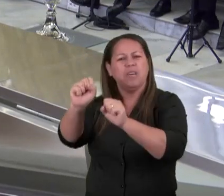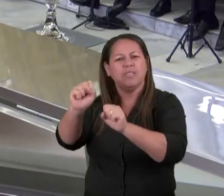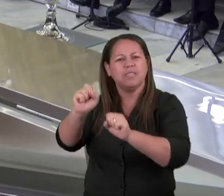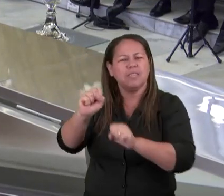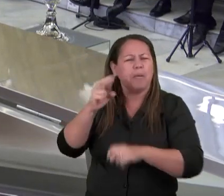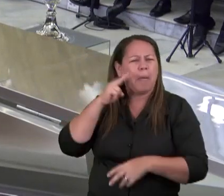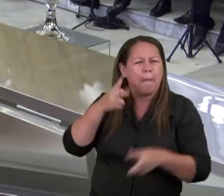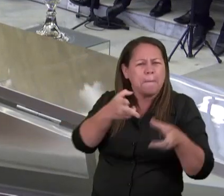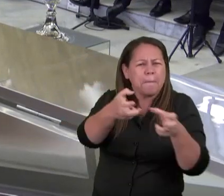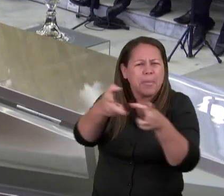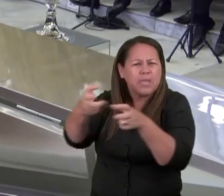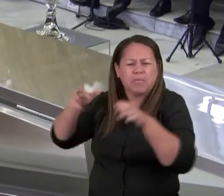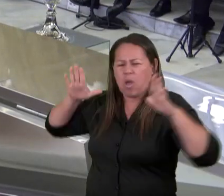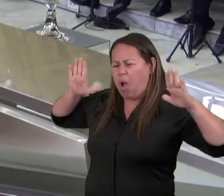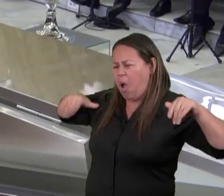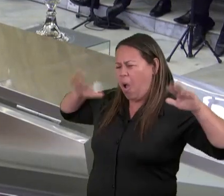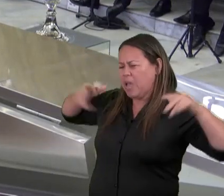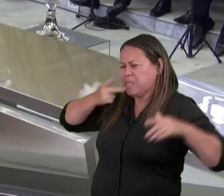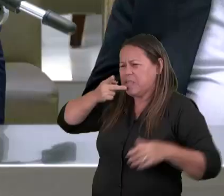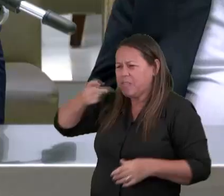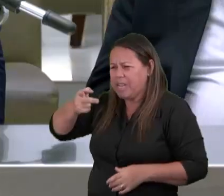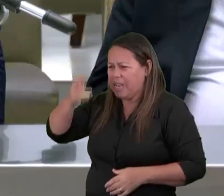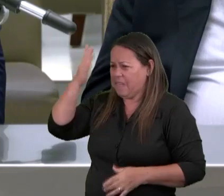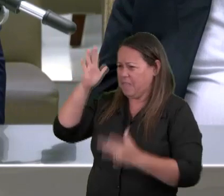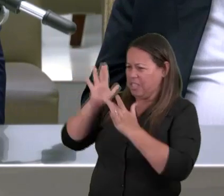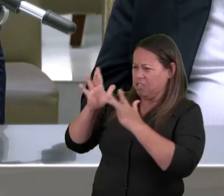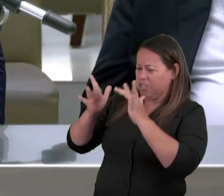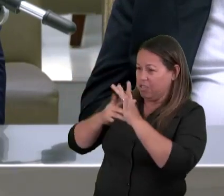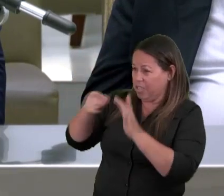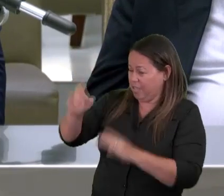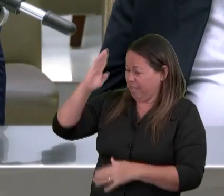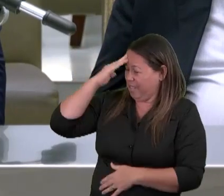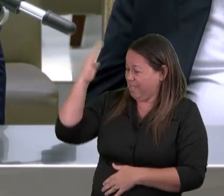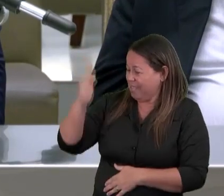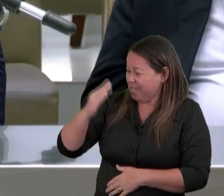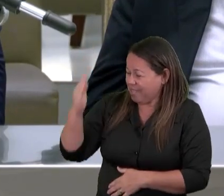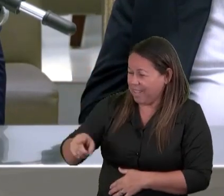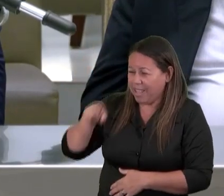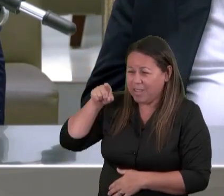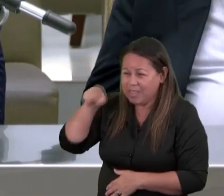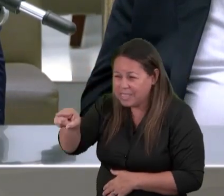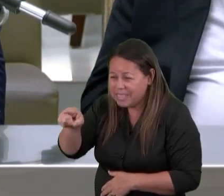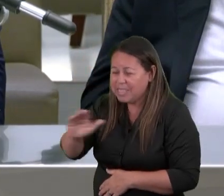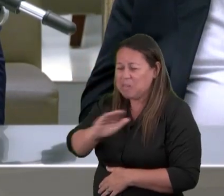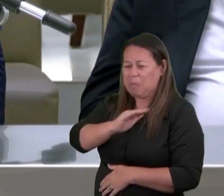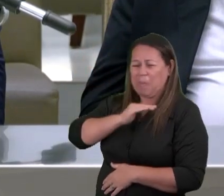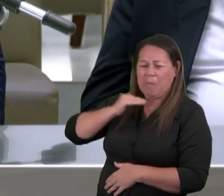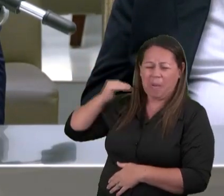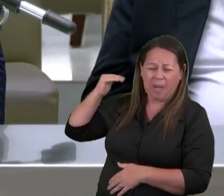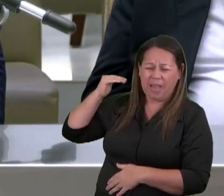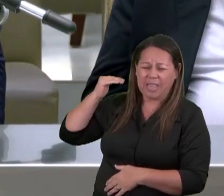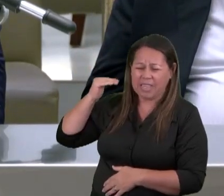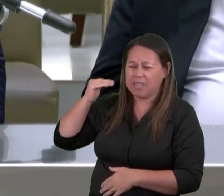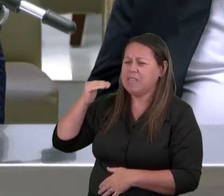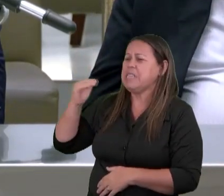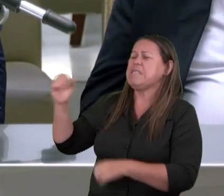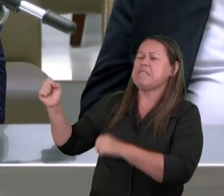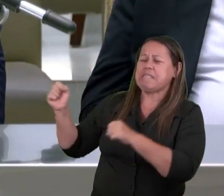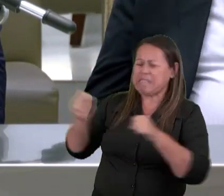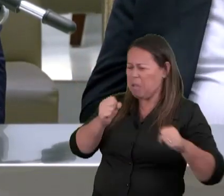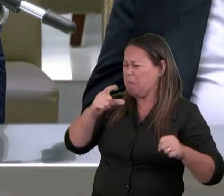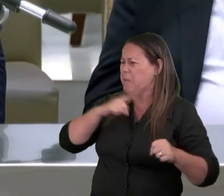Diziam Digno É o Cordeiro Que foi morto De receber Poder E